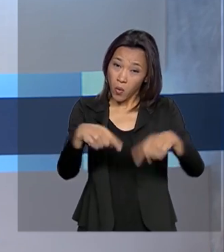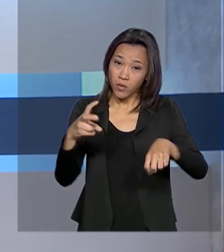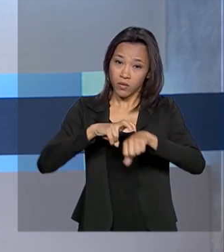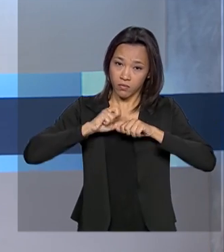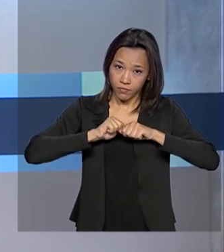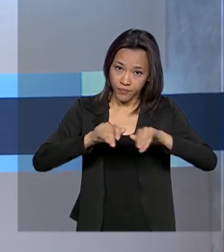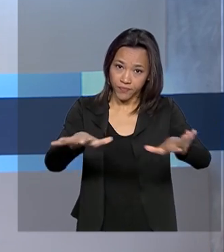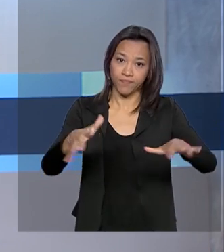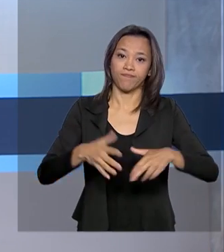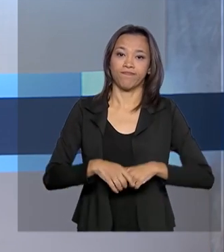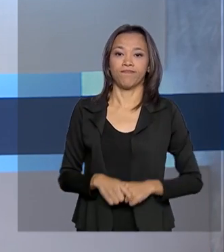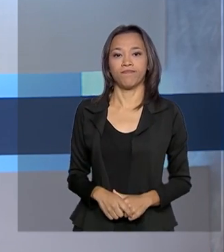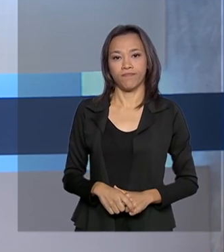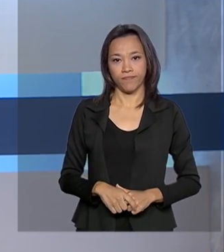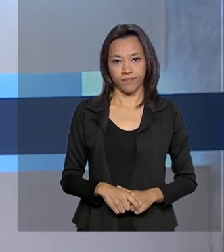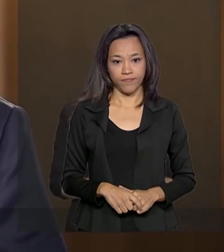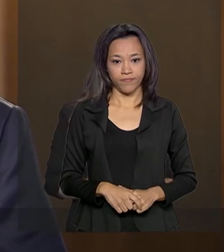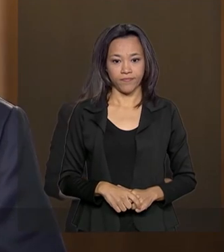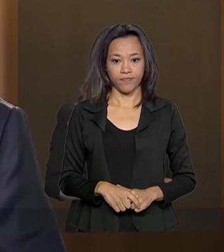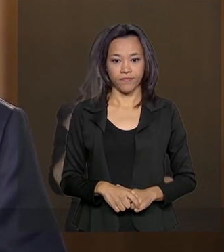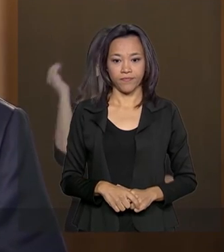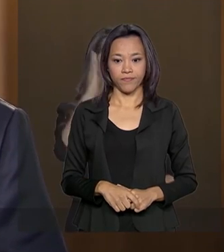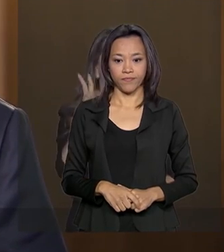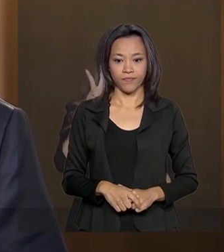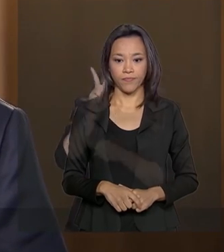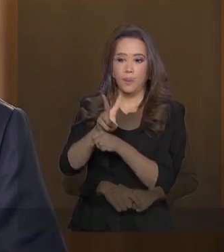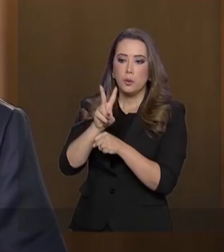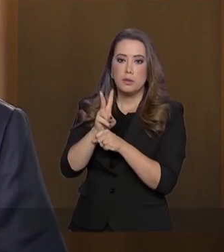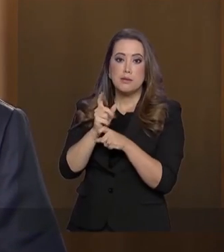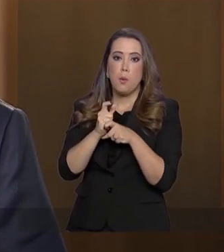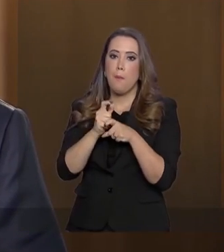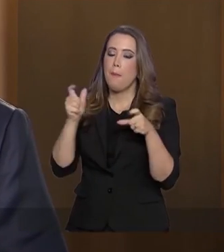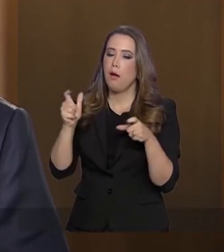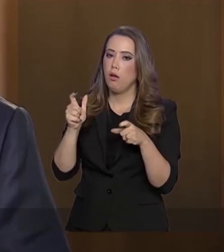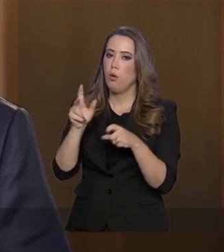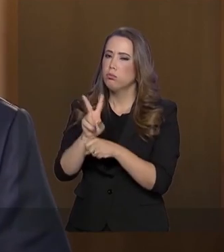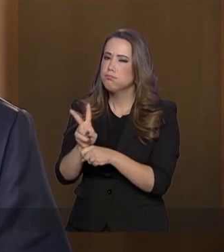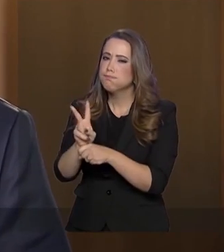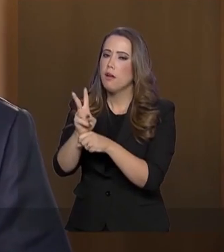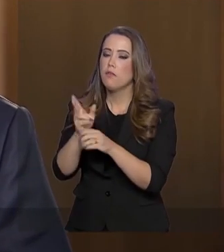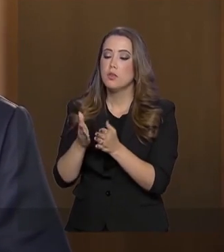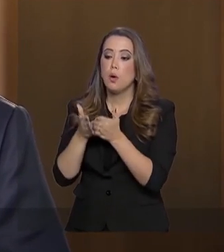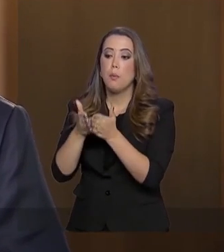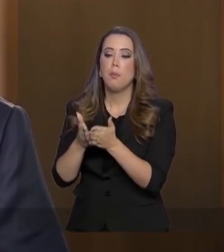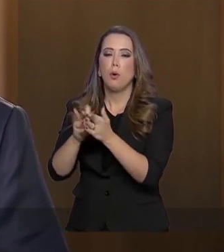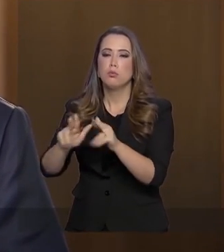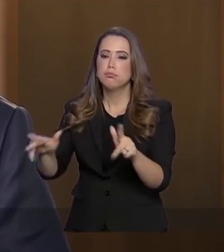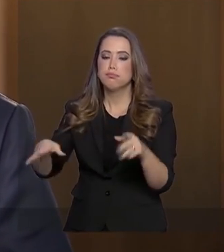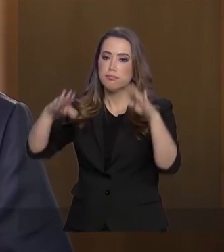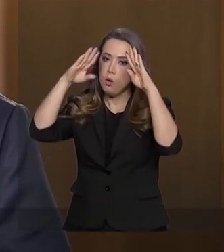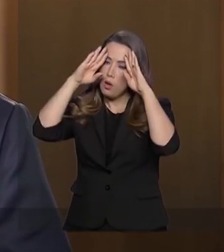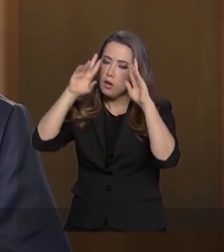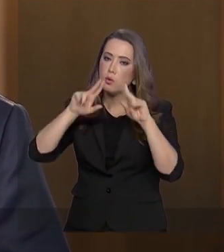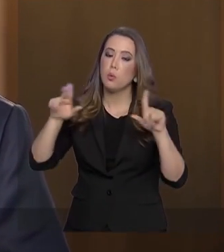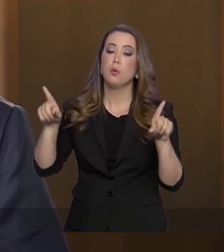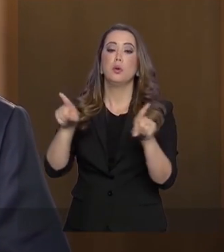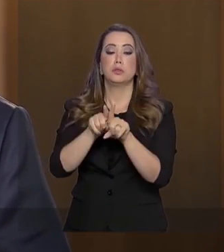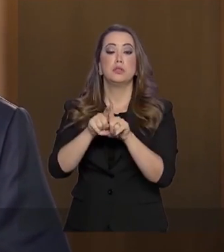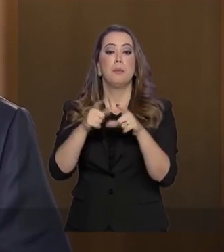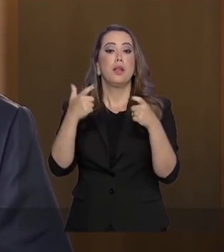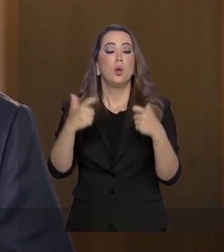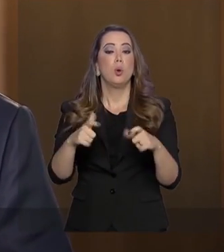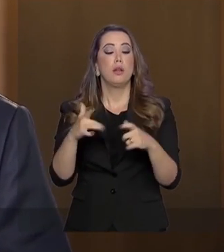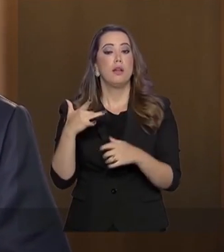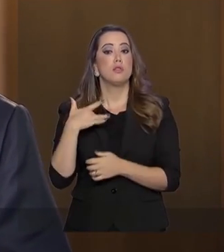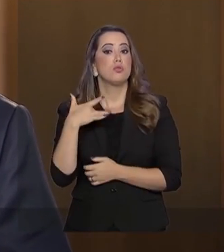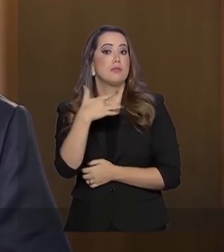coronavírus. O Brasil reforçou seu sistema de vigilância em portos, aeroportos e unidades de